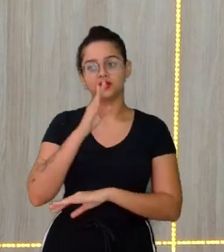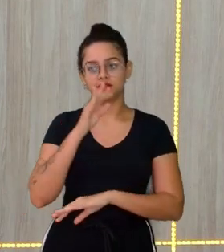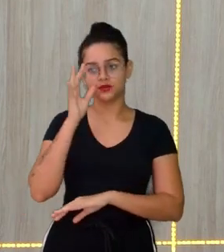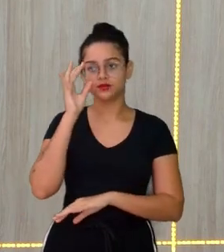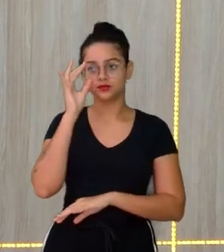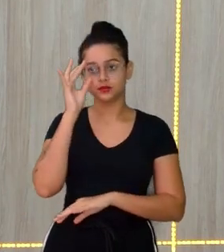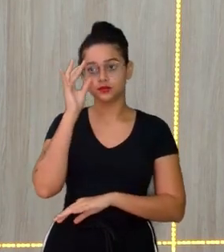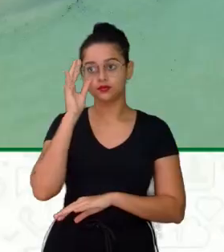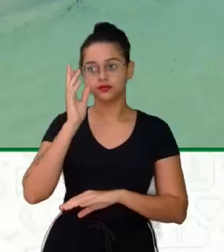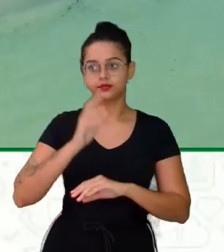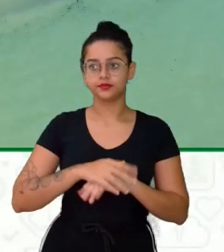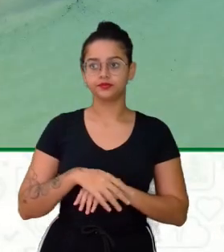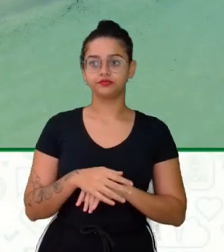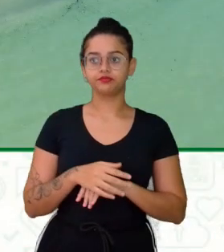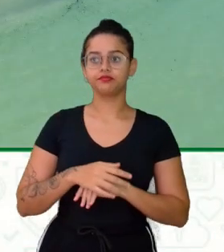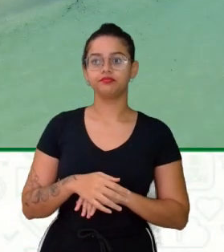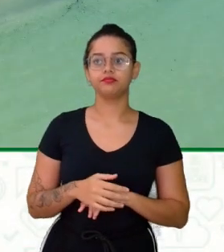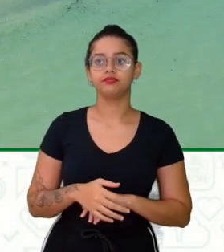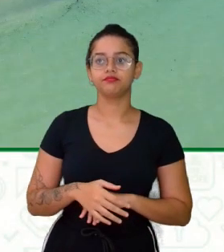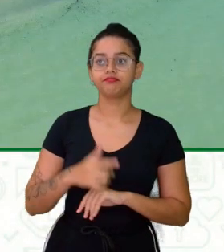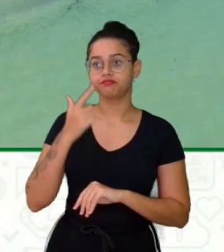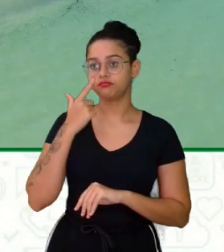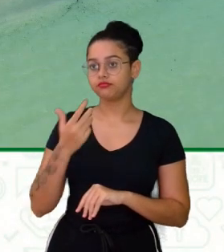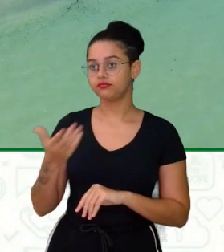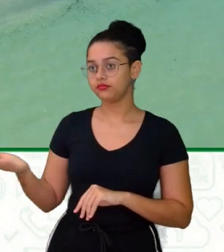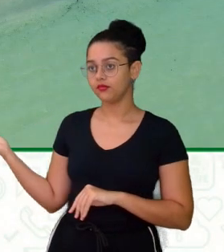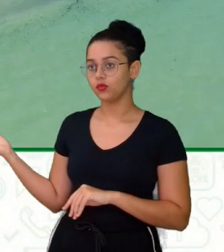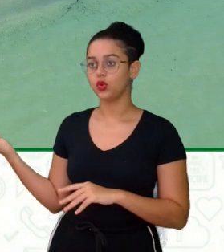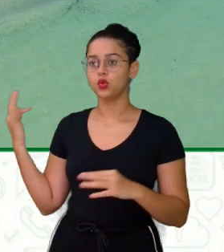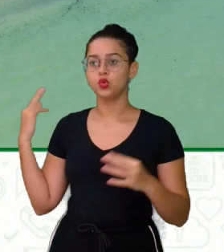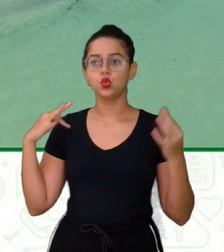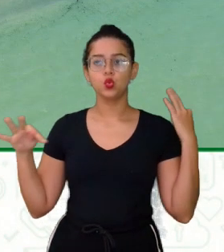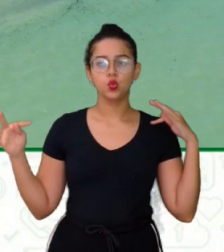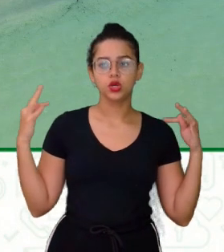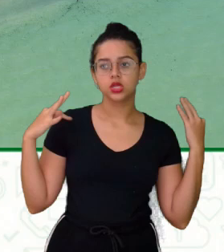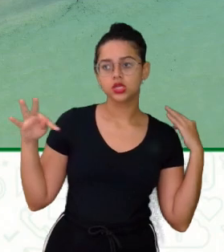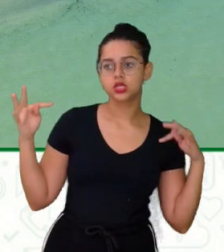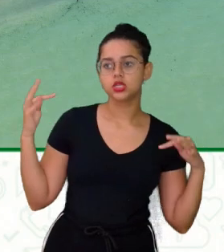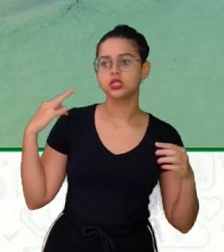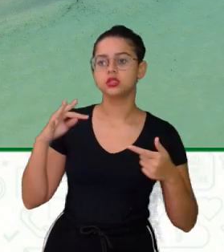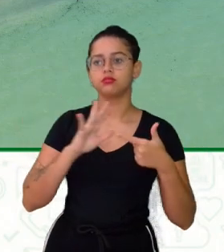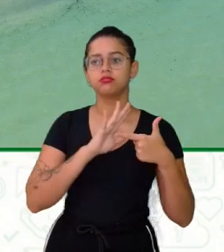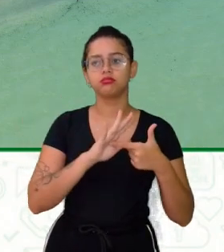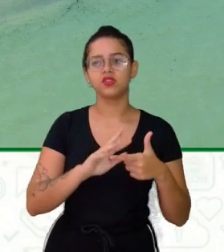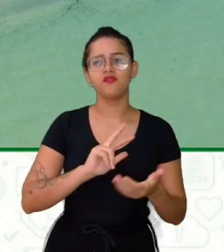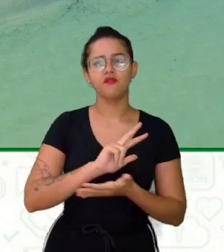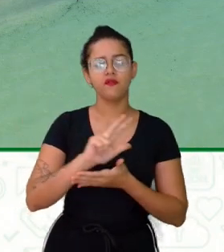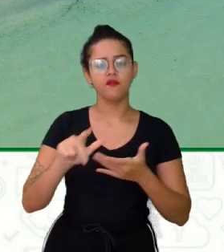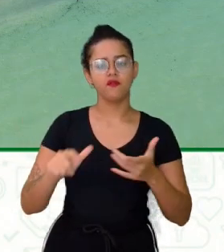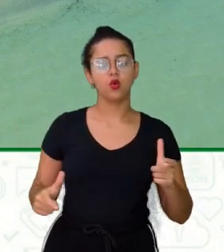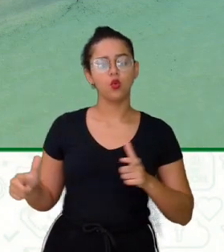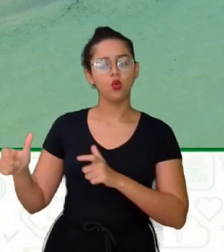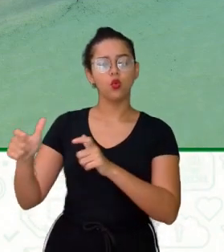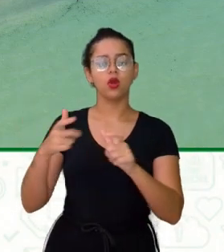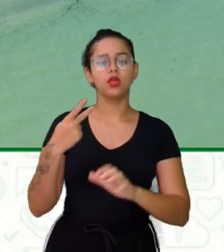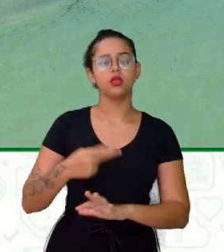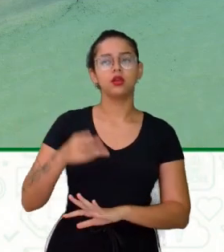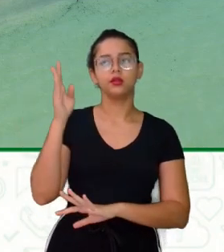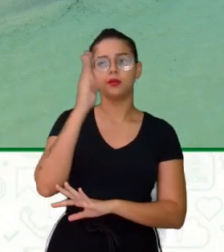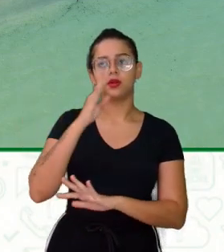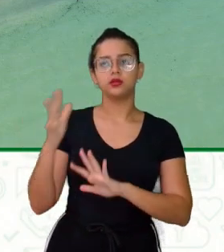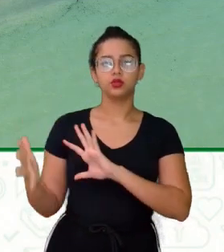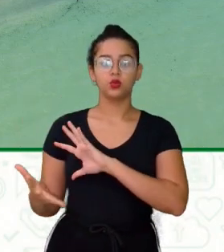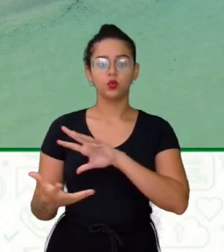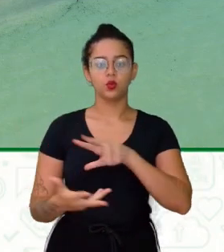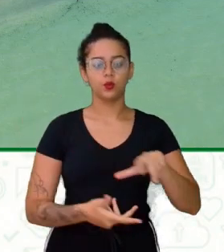Atração Para turistas De diversas Regiões Do Brasil E